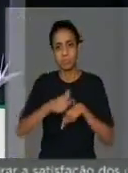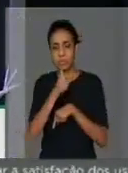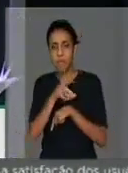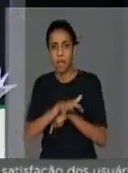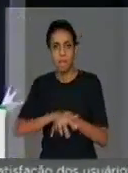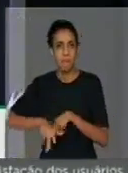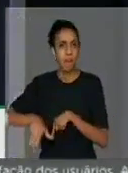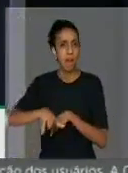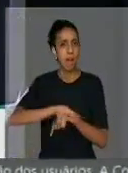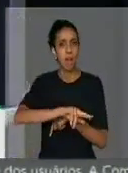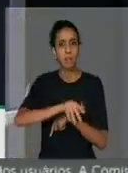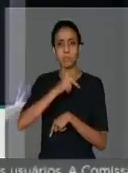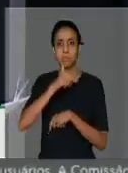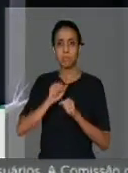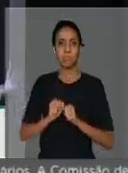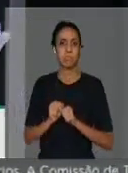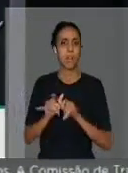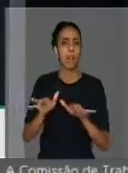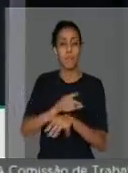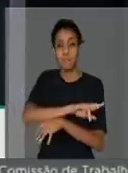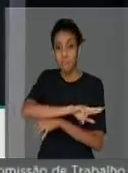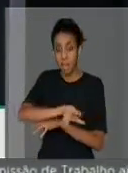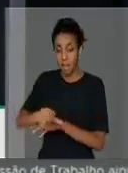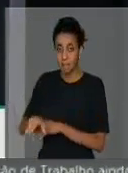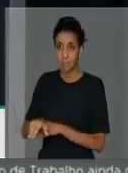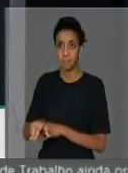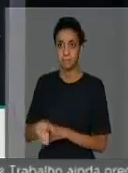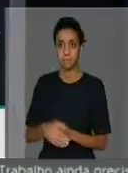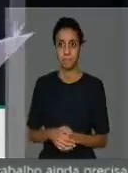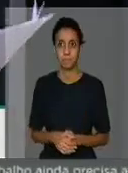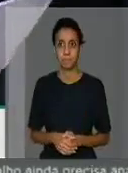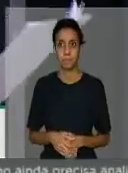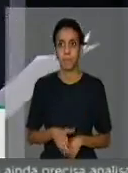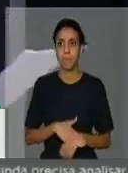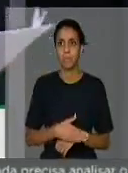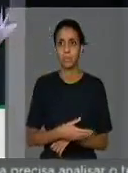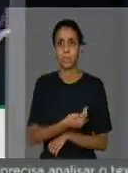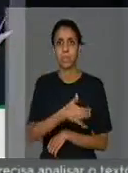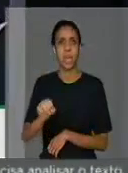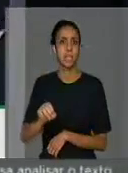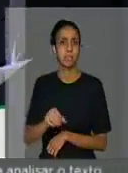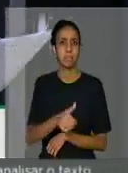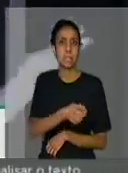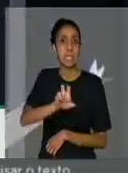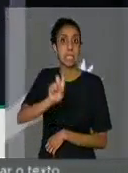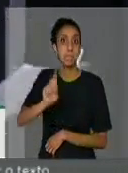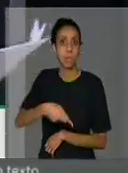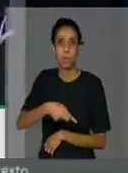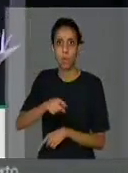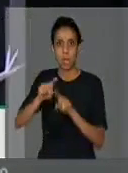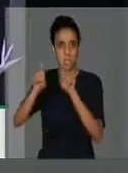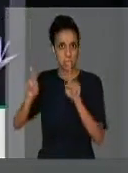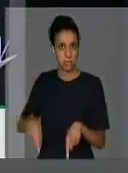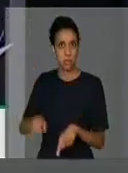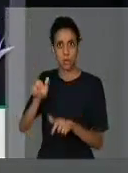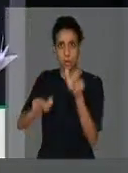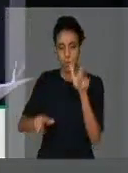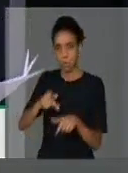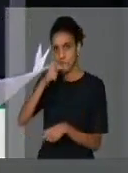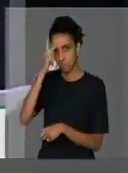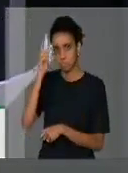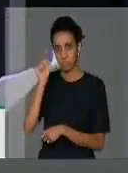um trabalho de irrigação e piscicultura. E o DENOX chegou a ter mais de 10, 15 mil funcionários em uma atividade que